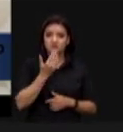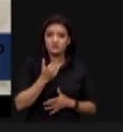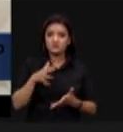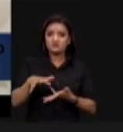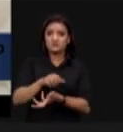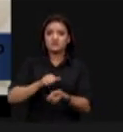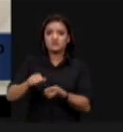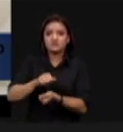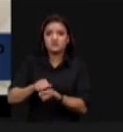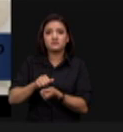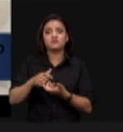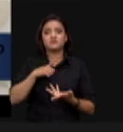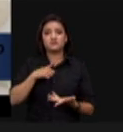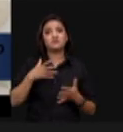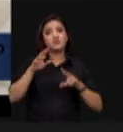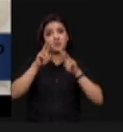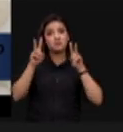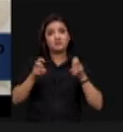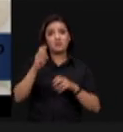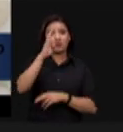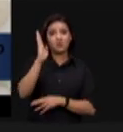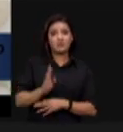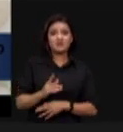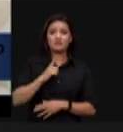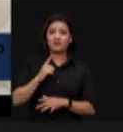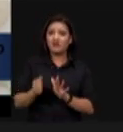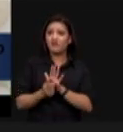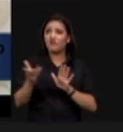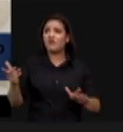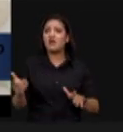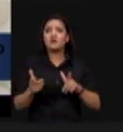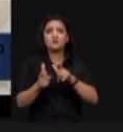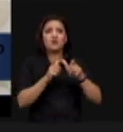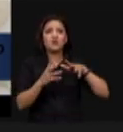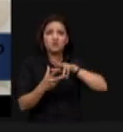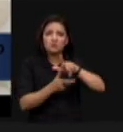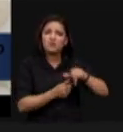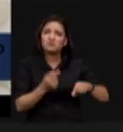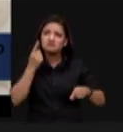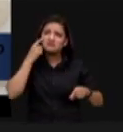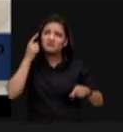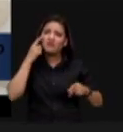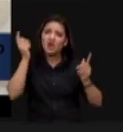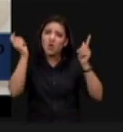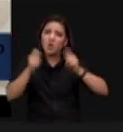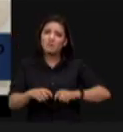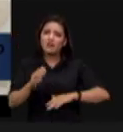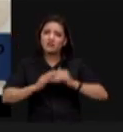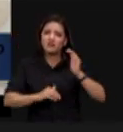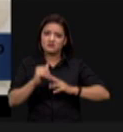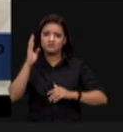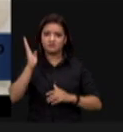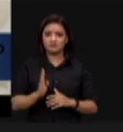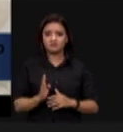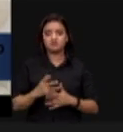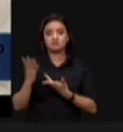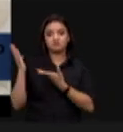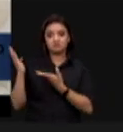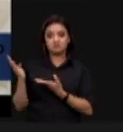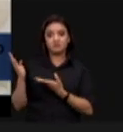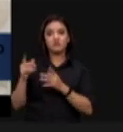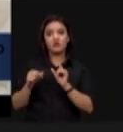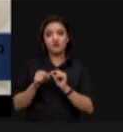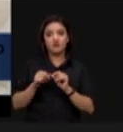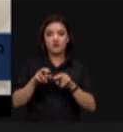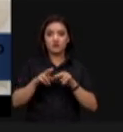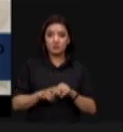um tema que o Brasil é reconhecido em várias partes do mundo por essa competência que nós temos. Esse quadro aqui é um quadro feito pelo USG. O USG é